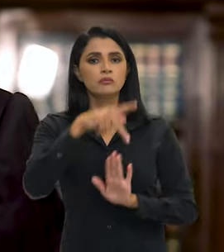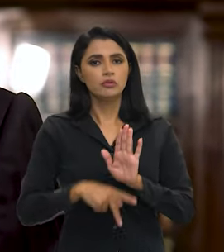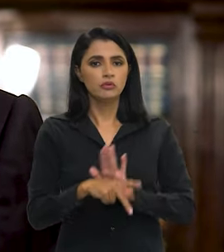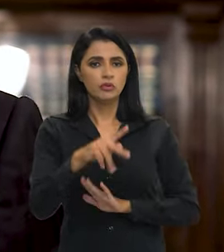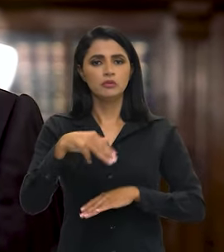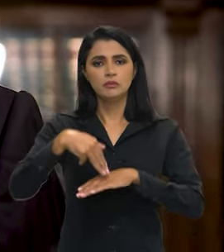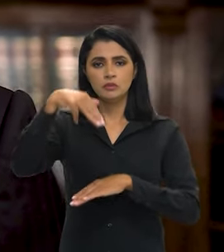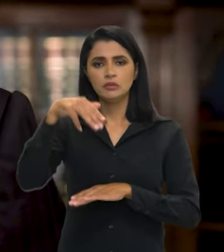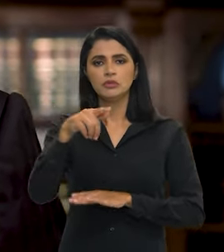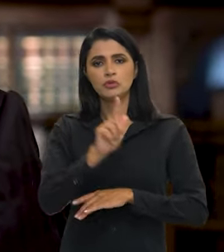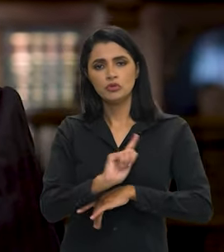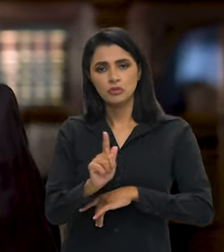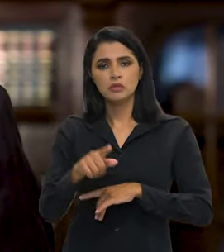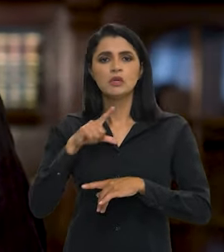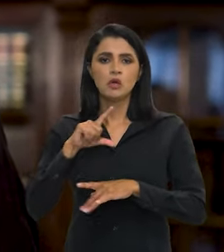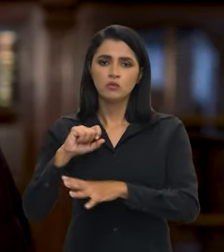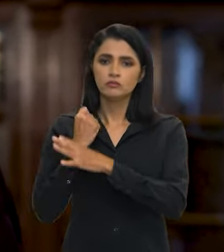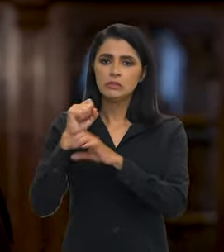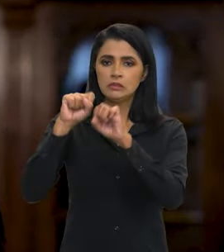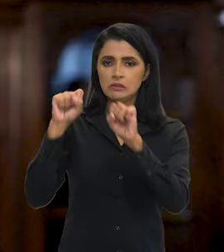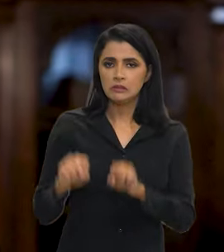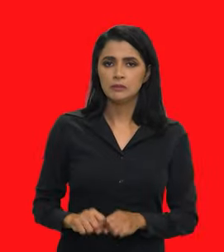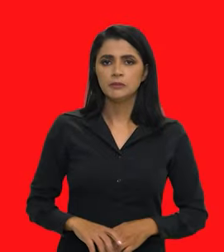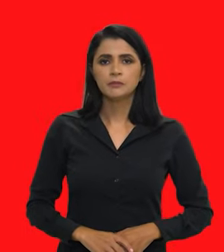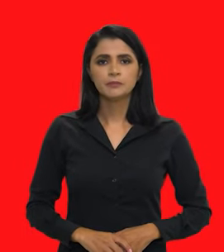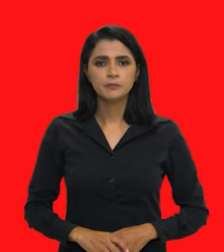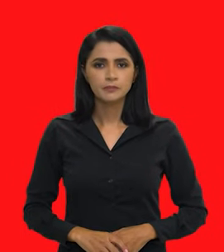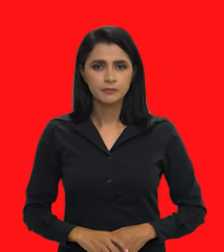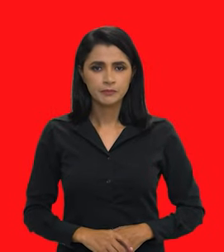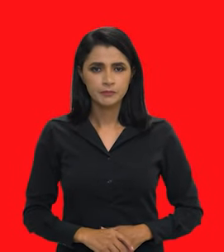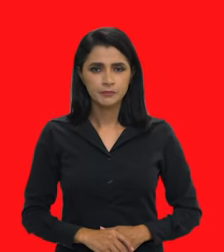Mestre em Gestão e Sistemas de Seguridade Social.